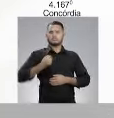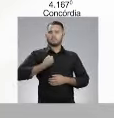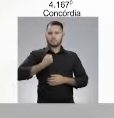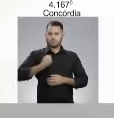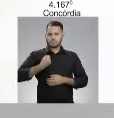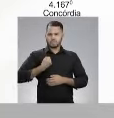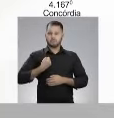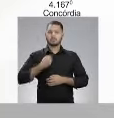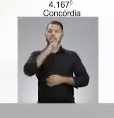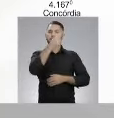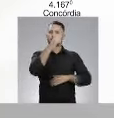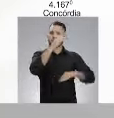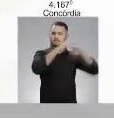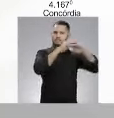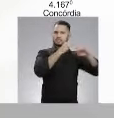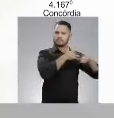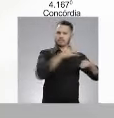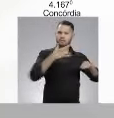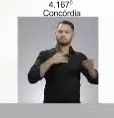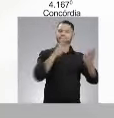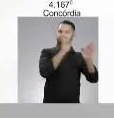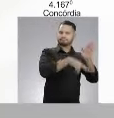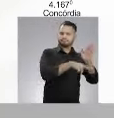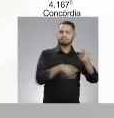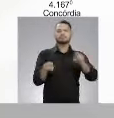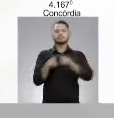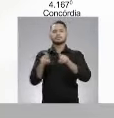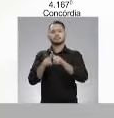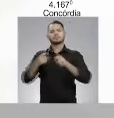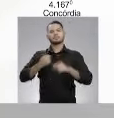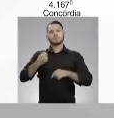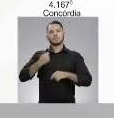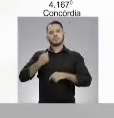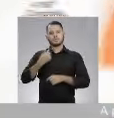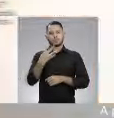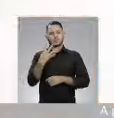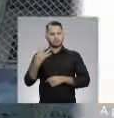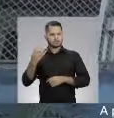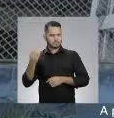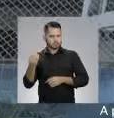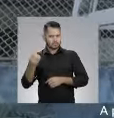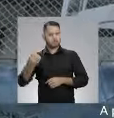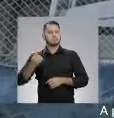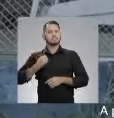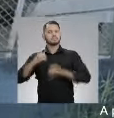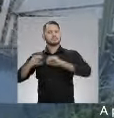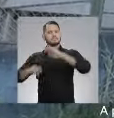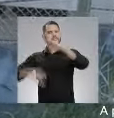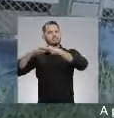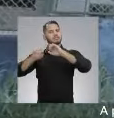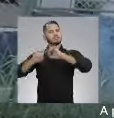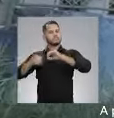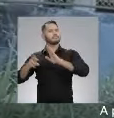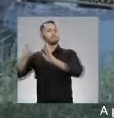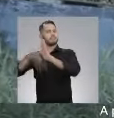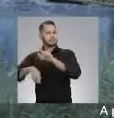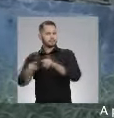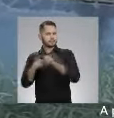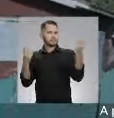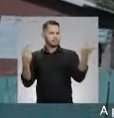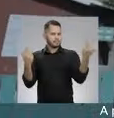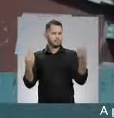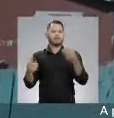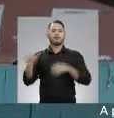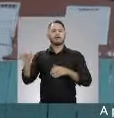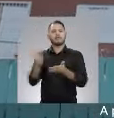no ranking de eficiência dos municípios, realizado pela Folha de São Paulo. A Prefeitura atingiu 260 pontos